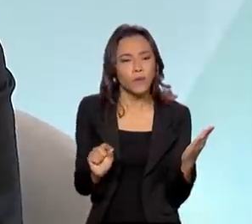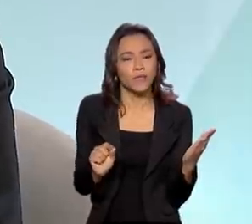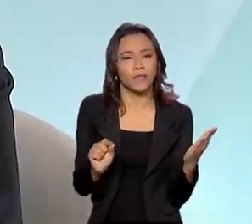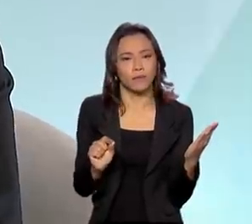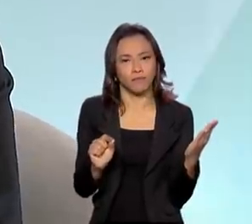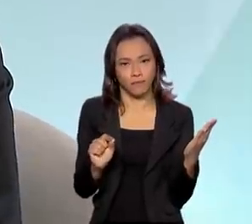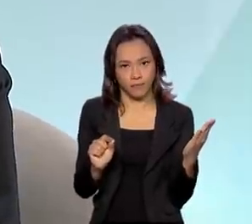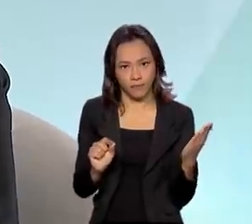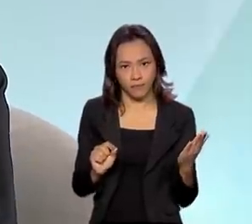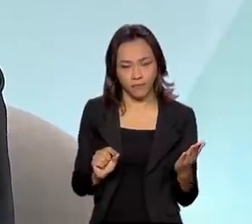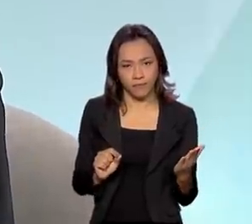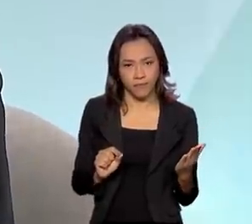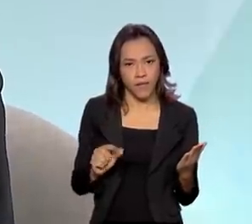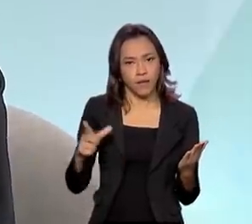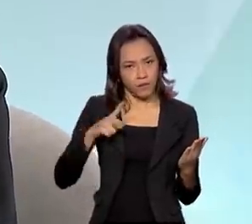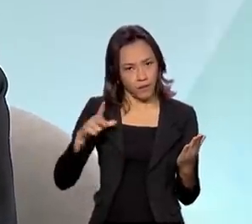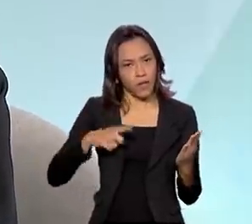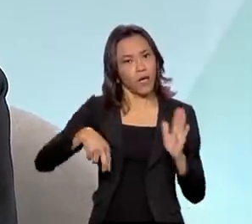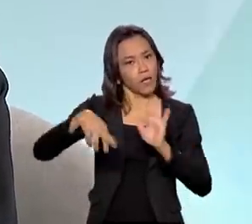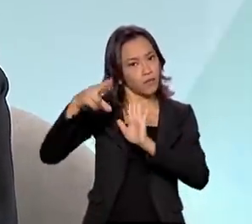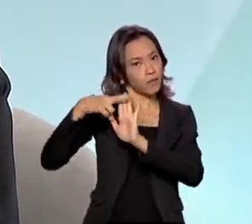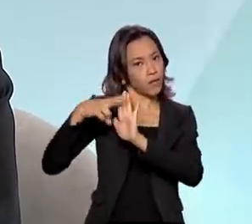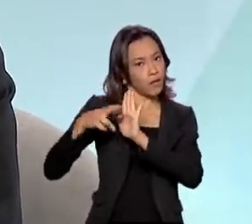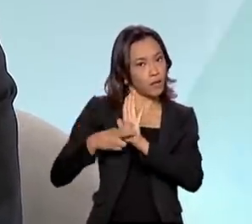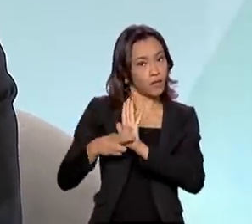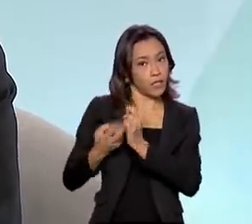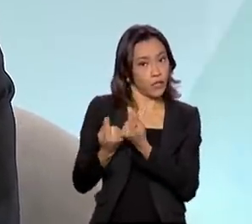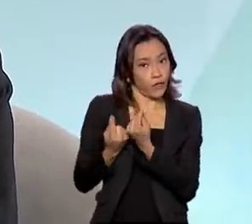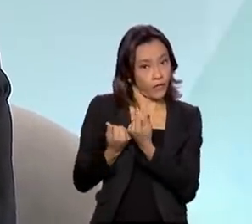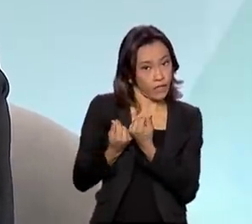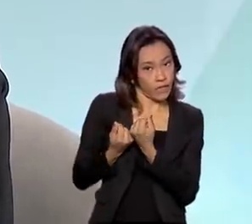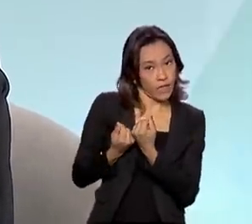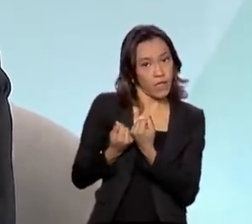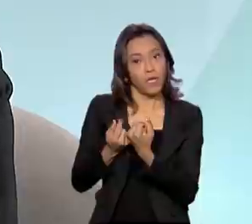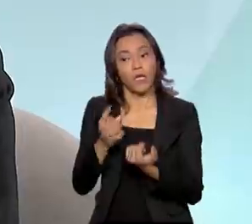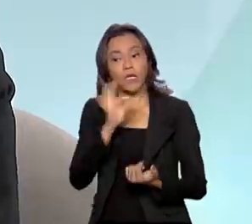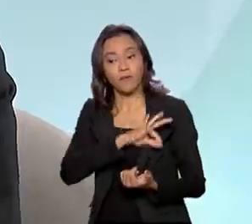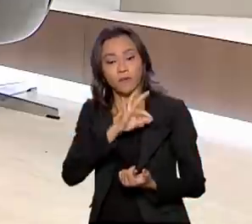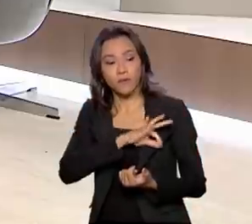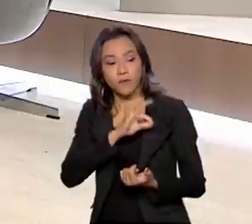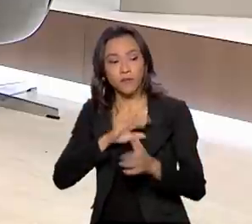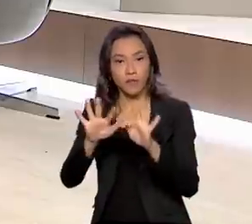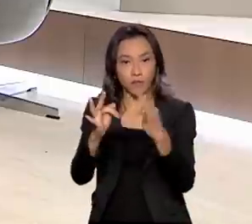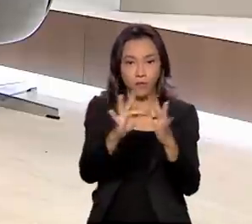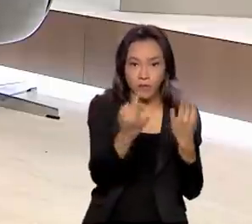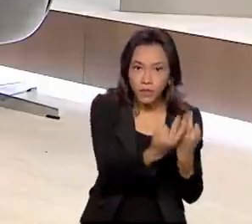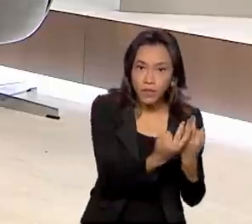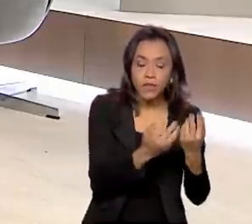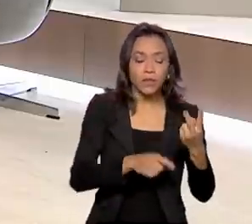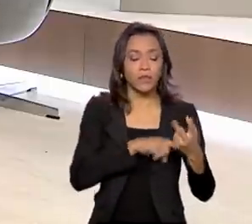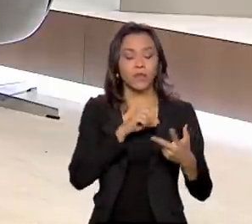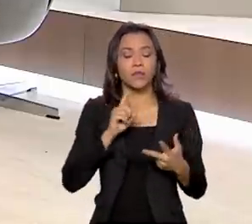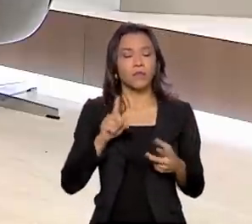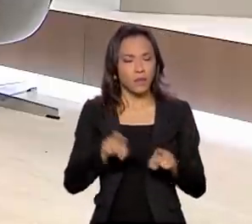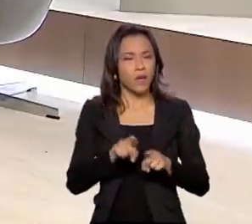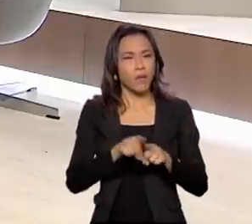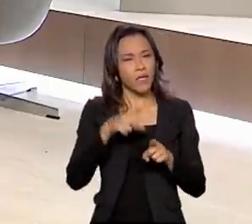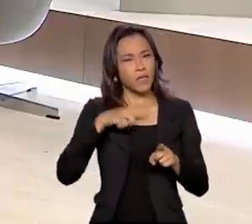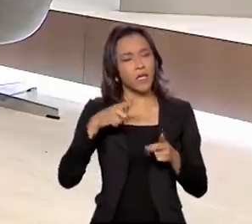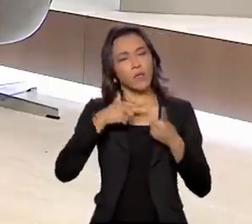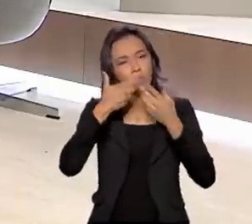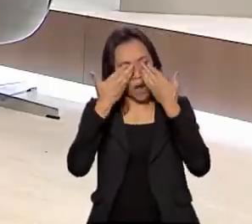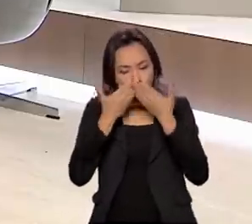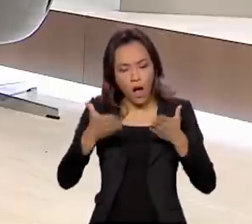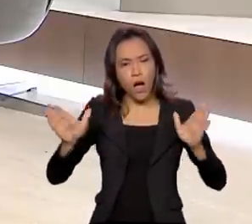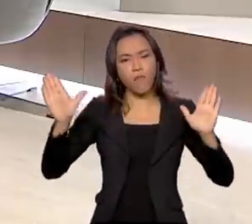o critério financeiro, como a renda dessas pessoas, mas também de uma forma muito ampla toda